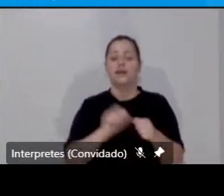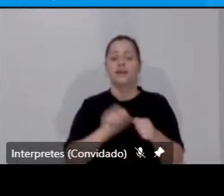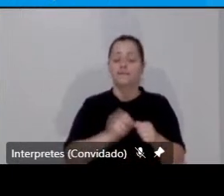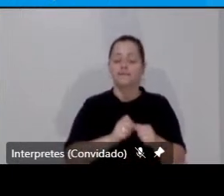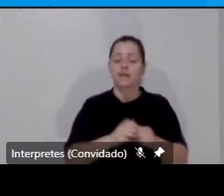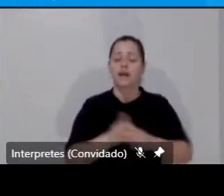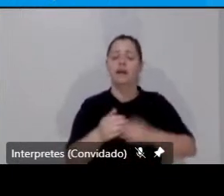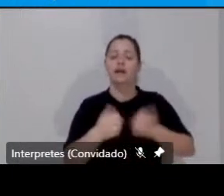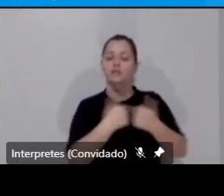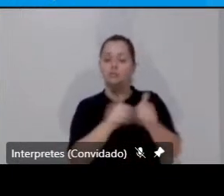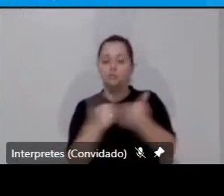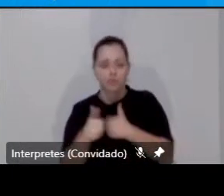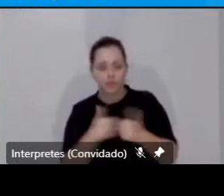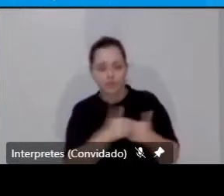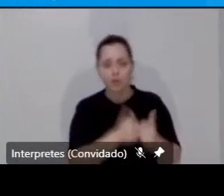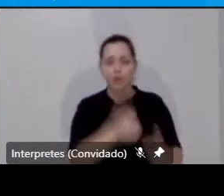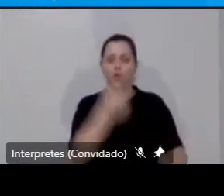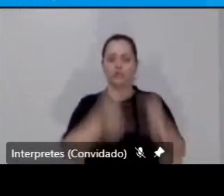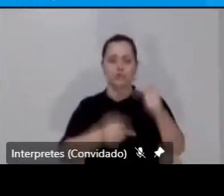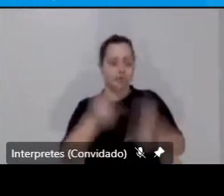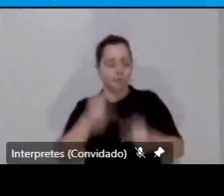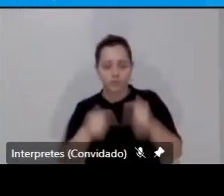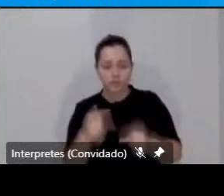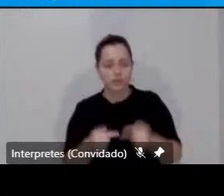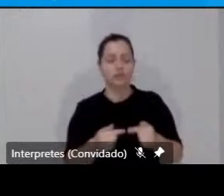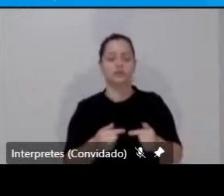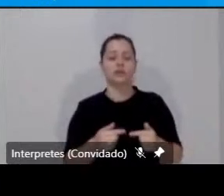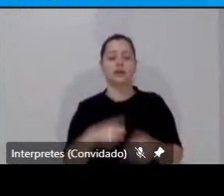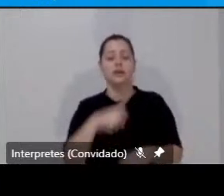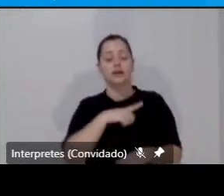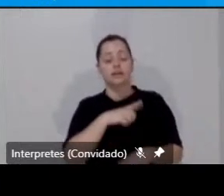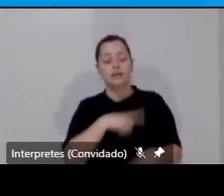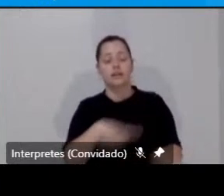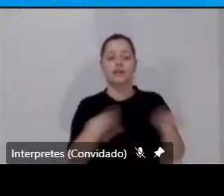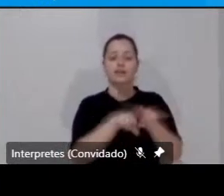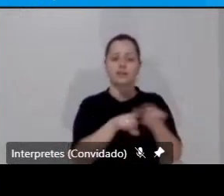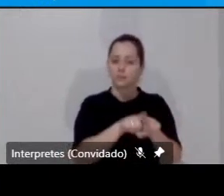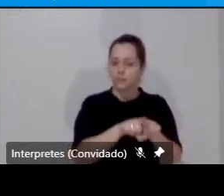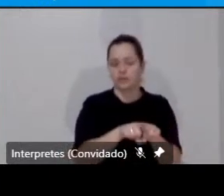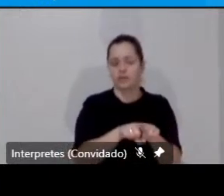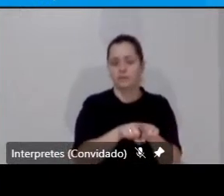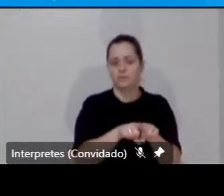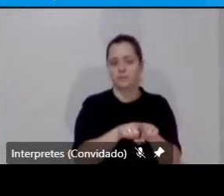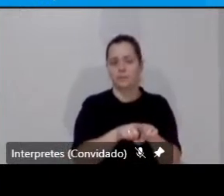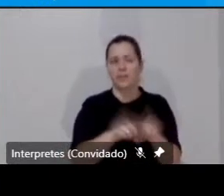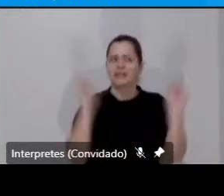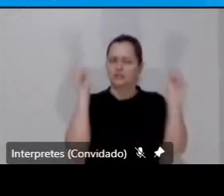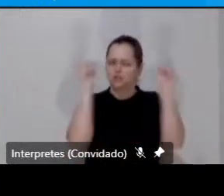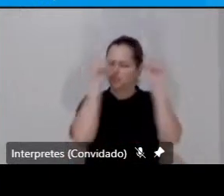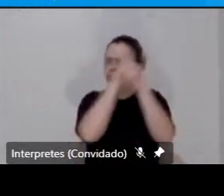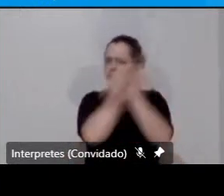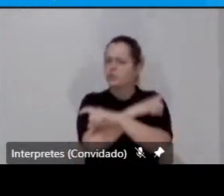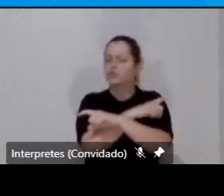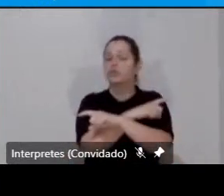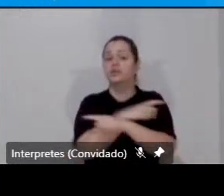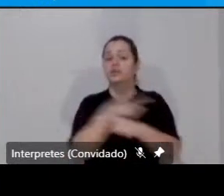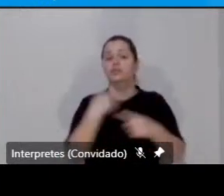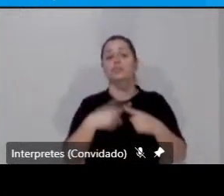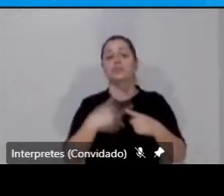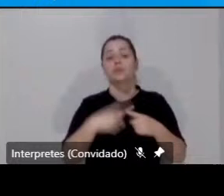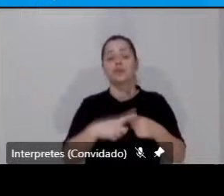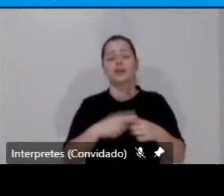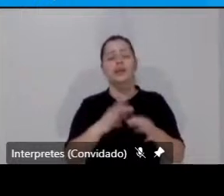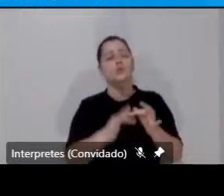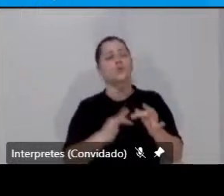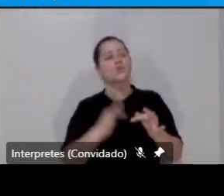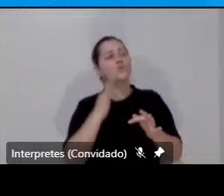transporte, políticas urbanas, tem também uma questão complicada, porque ao longo dessa,